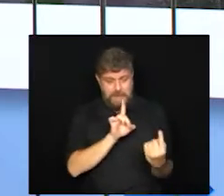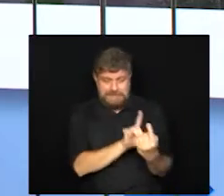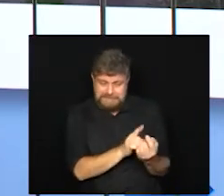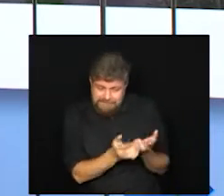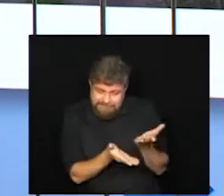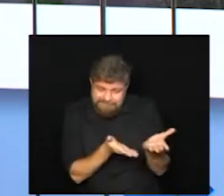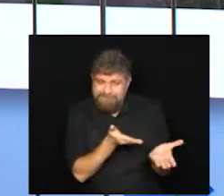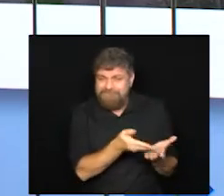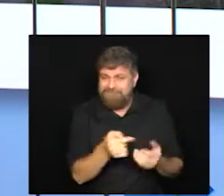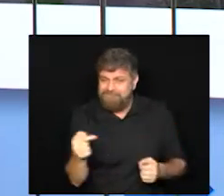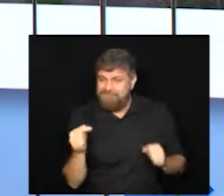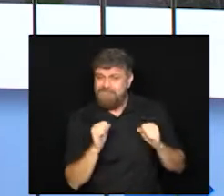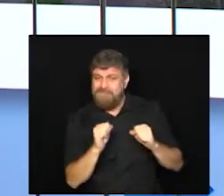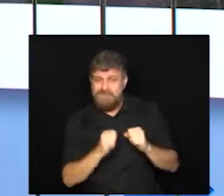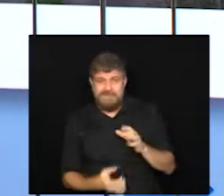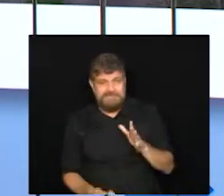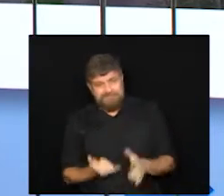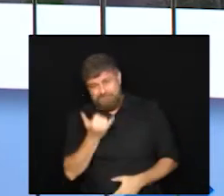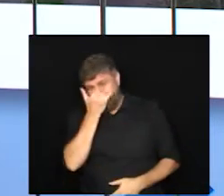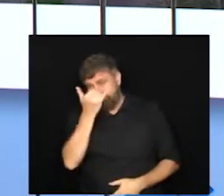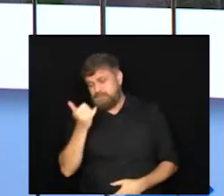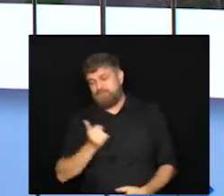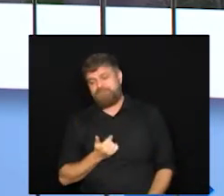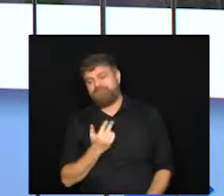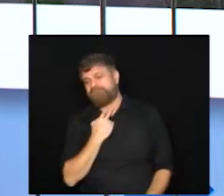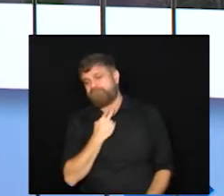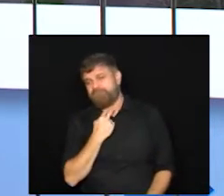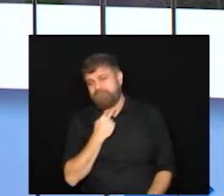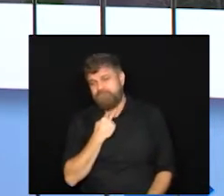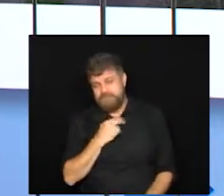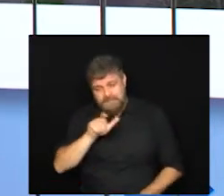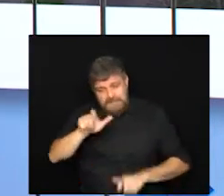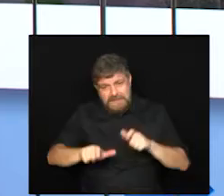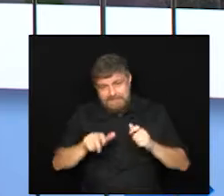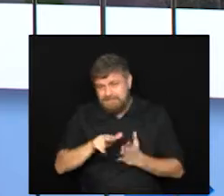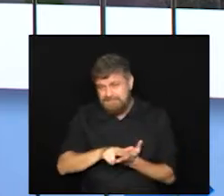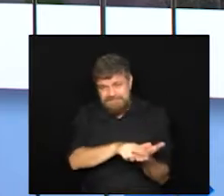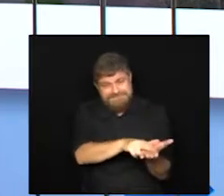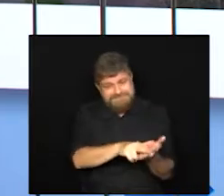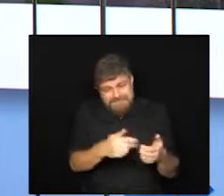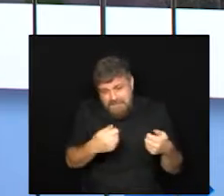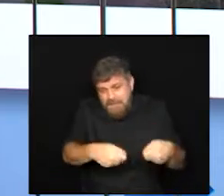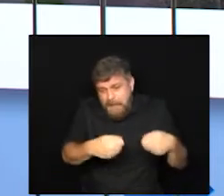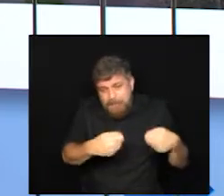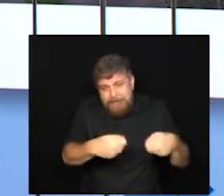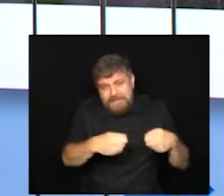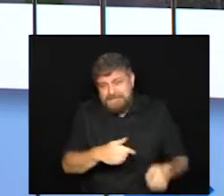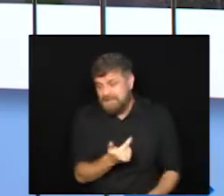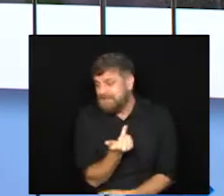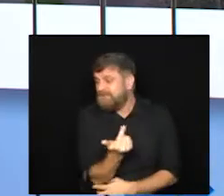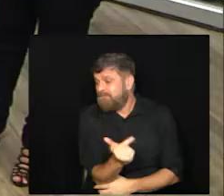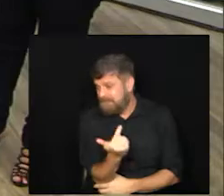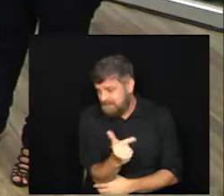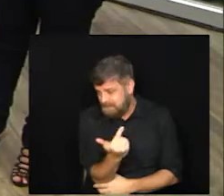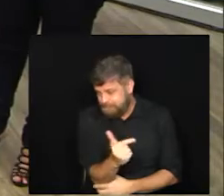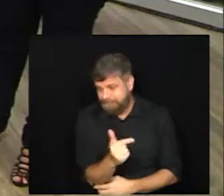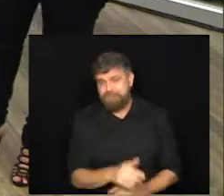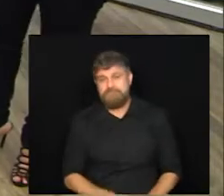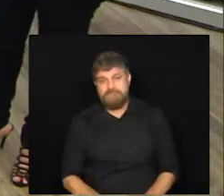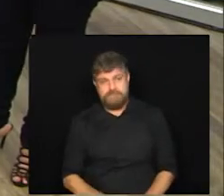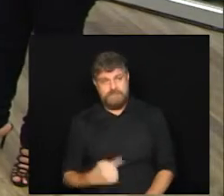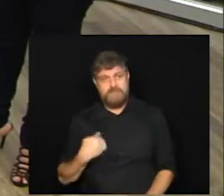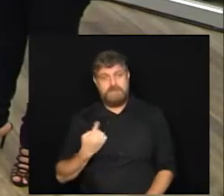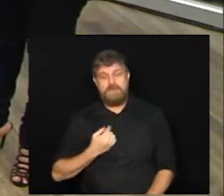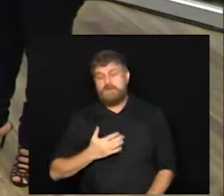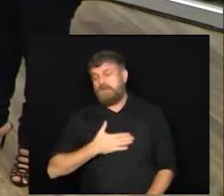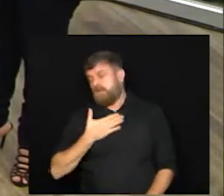talvez esse atendimento não chegue até essas pessoas que possivelmente precisarão, né, Gabriel? Então, algo que nos